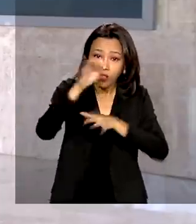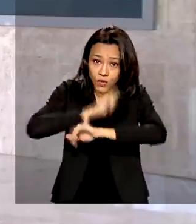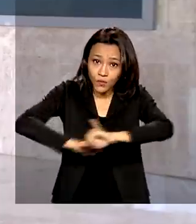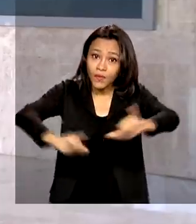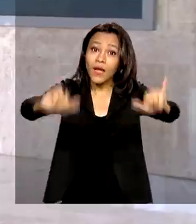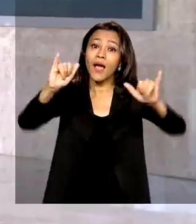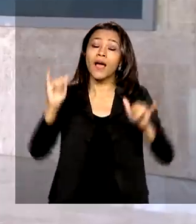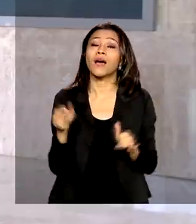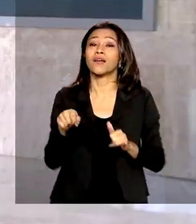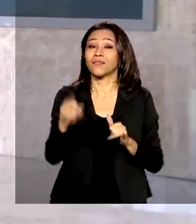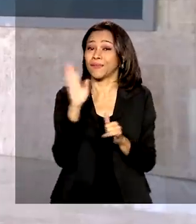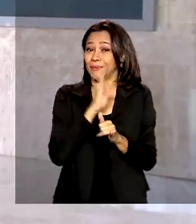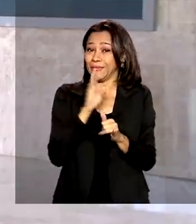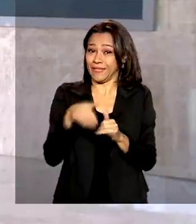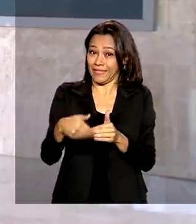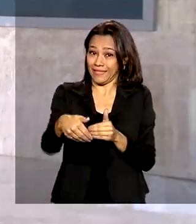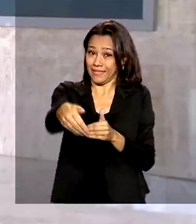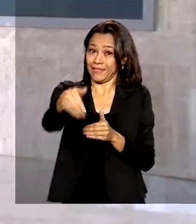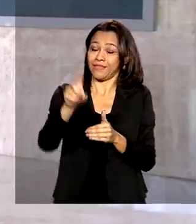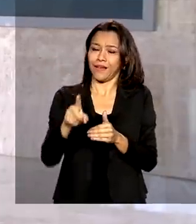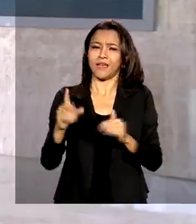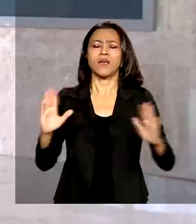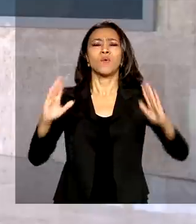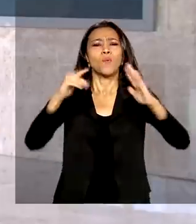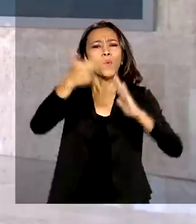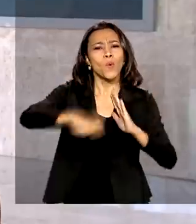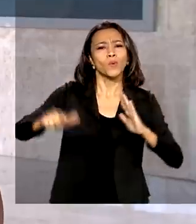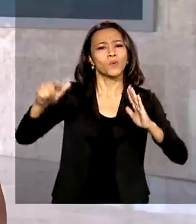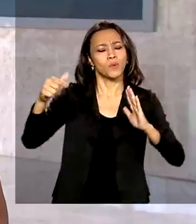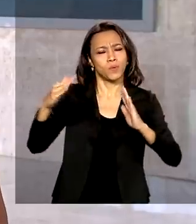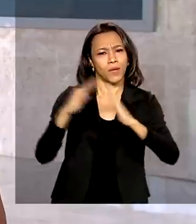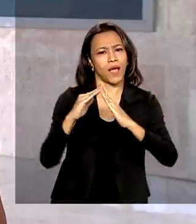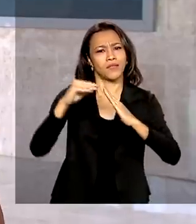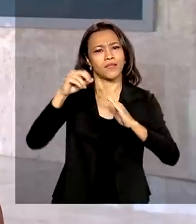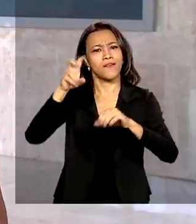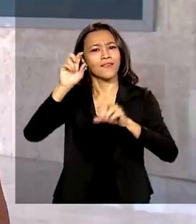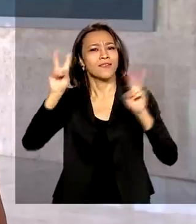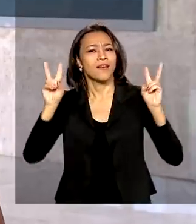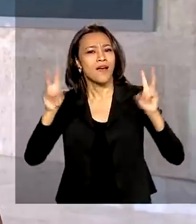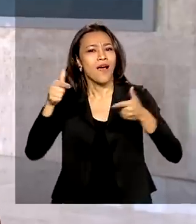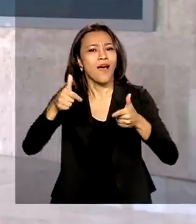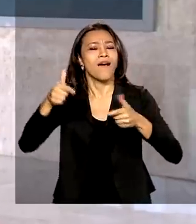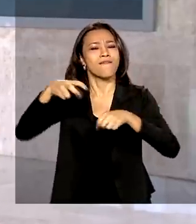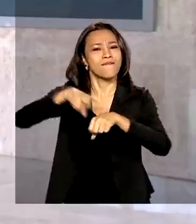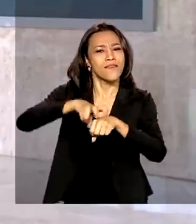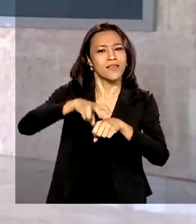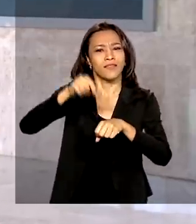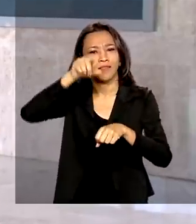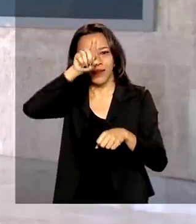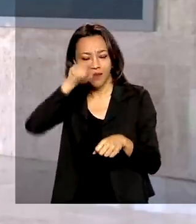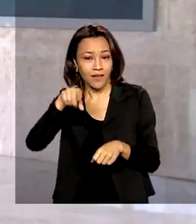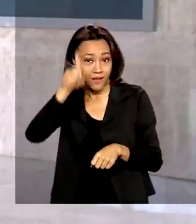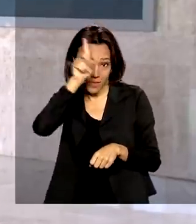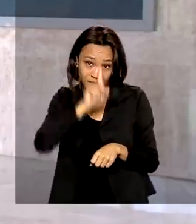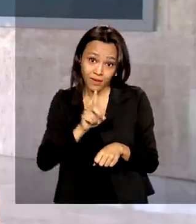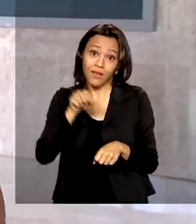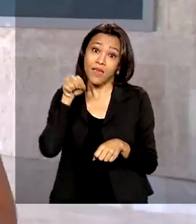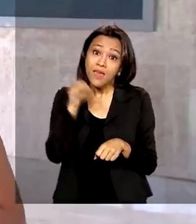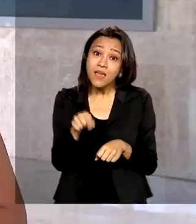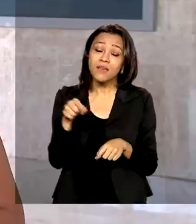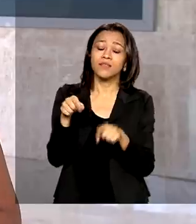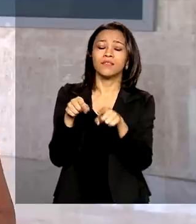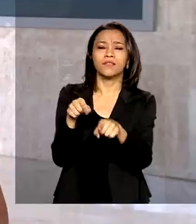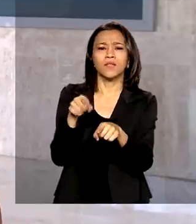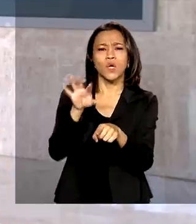É o Casa Verde e Amarela. O ministro do Desenvolvimento Regional falou sobre o programa, que deve permitir que